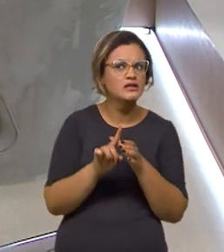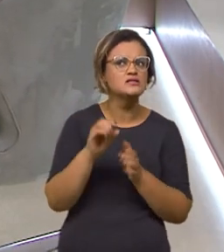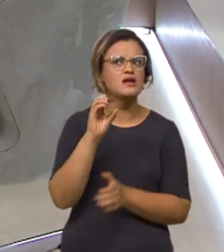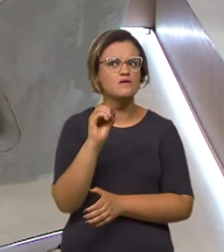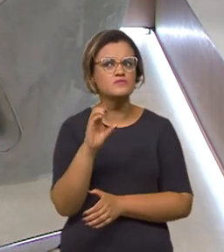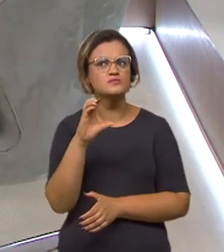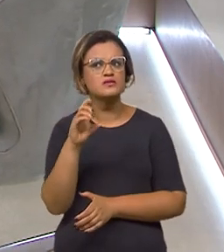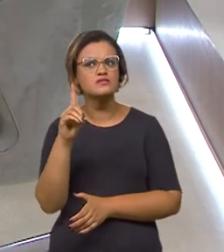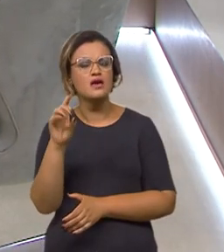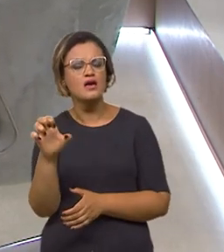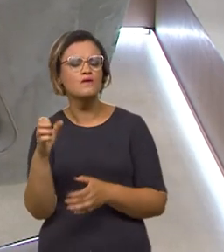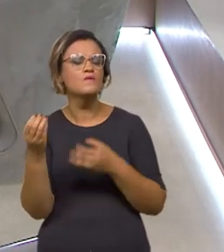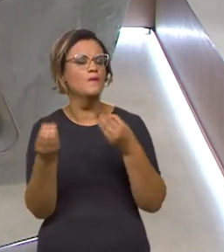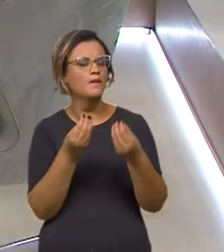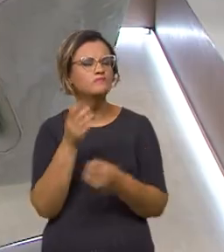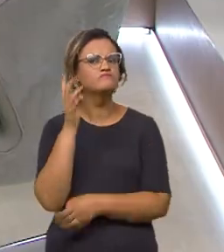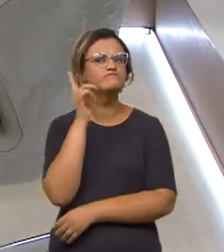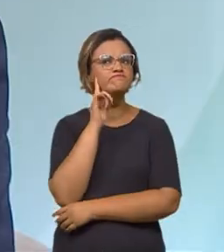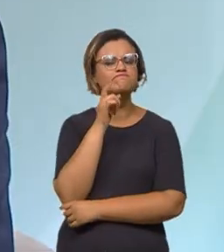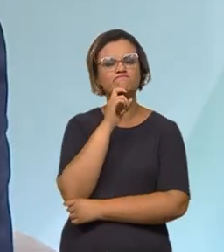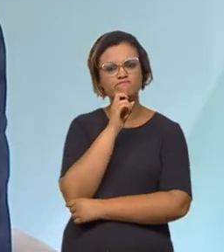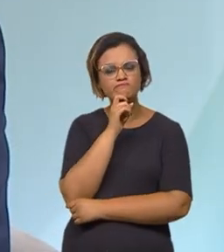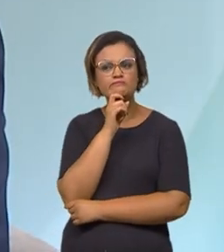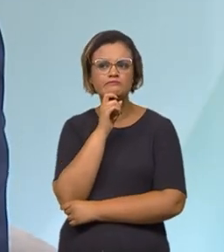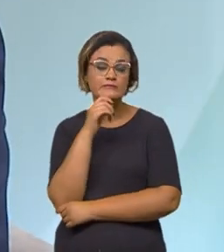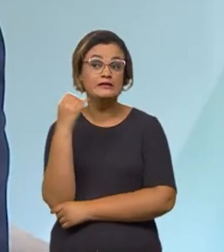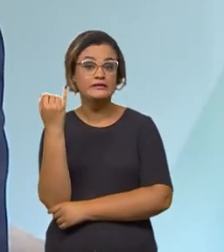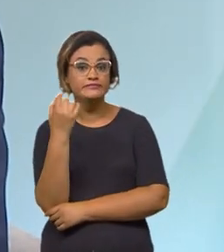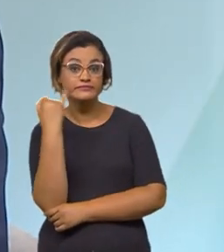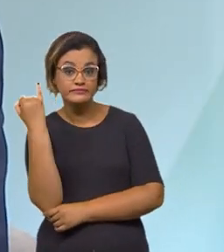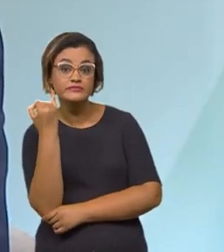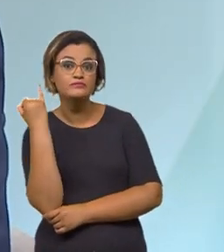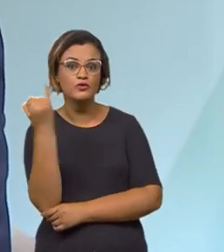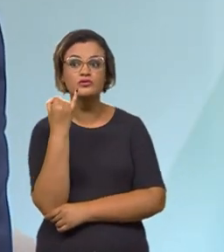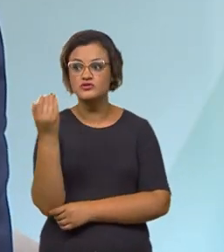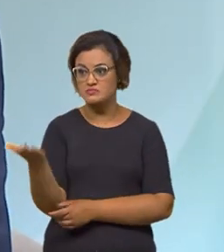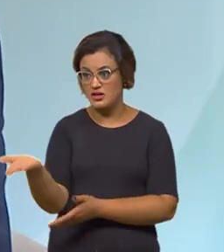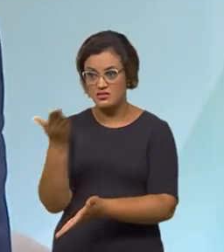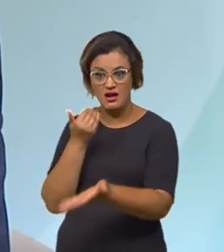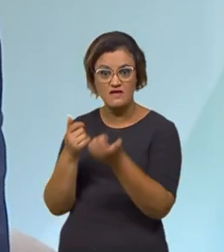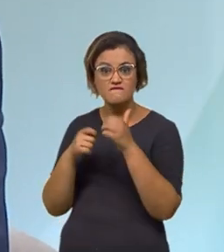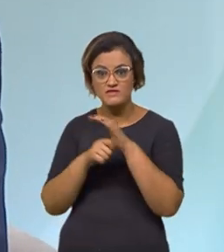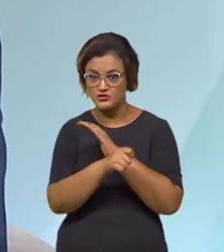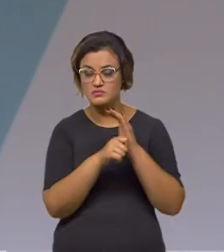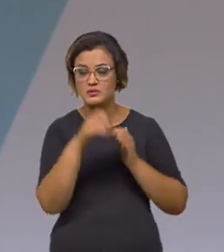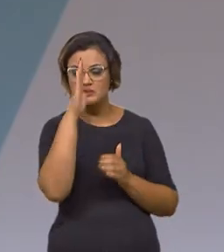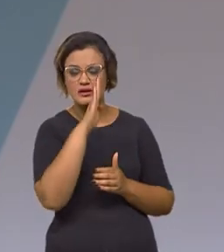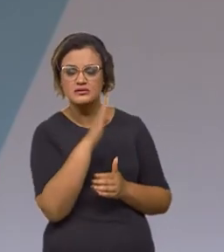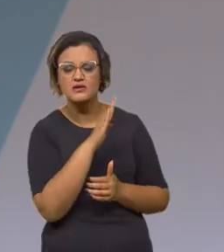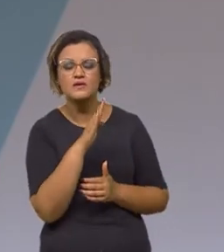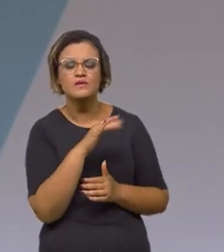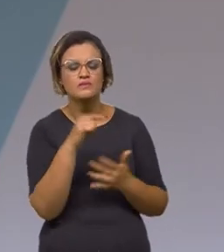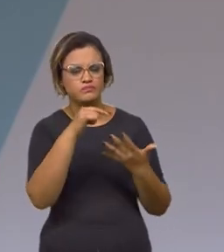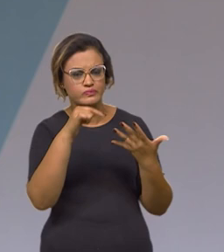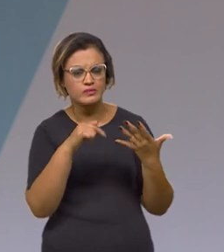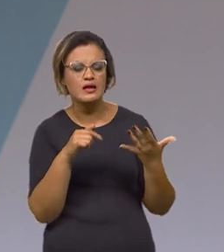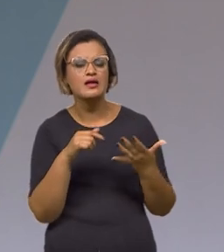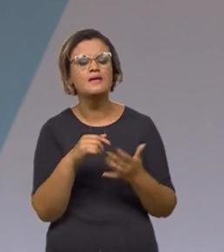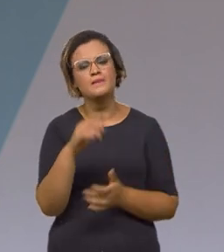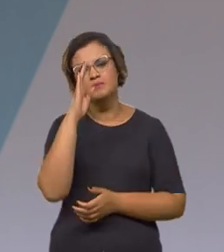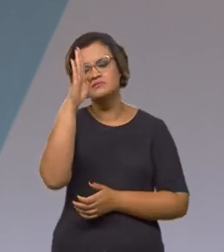como sendo algo muito importante para atrair investimentos externos para o Brasil em diversos segmentos,